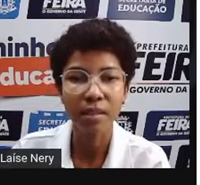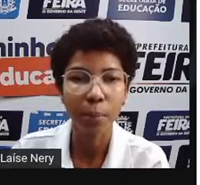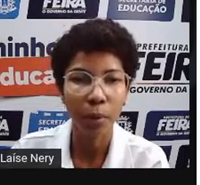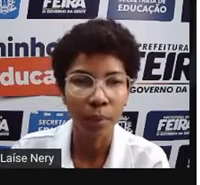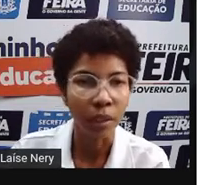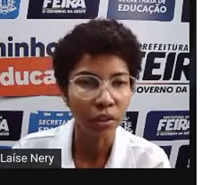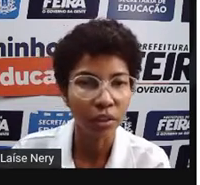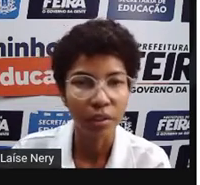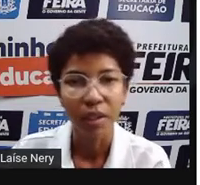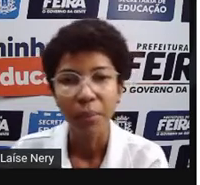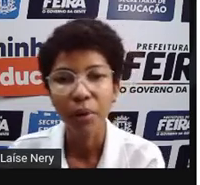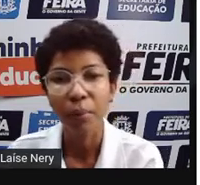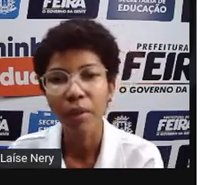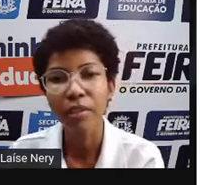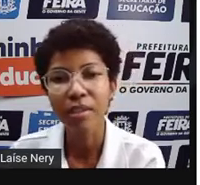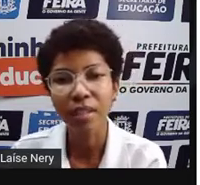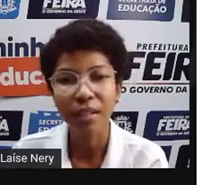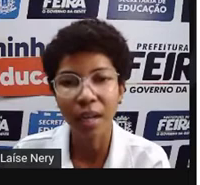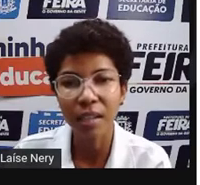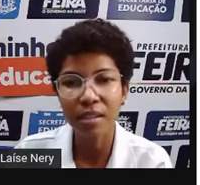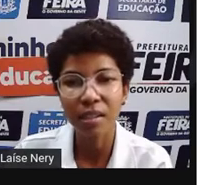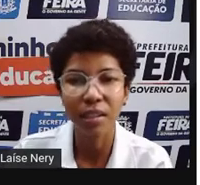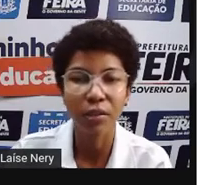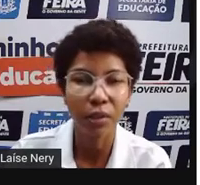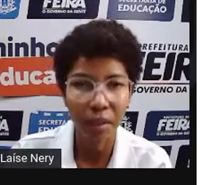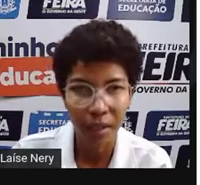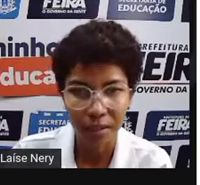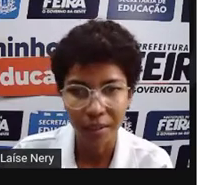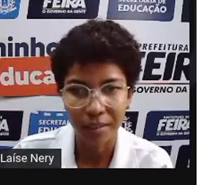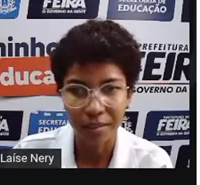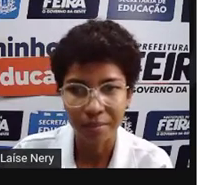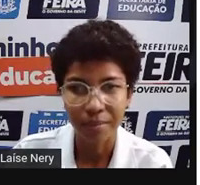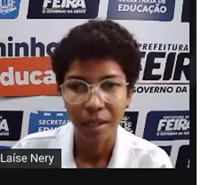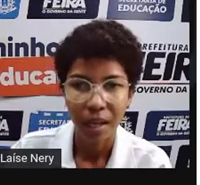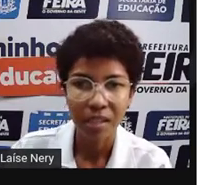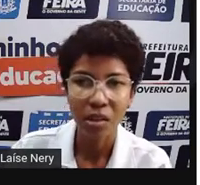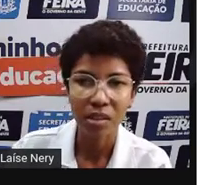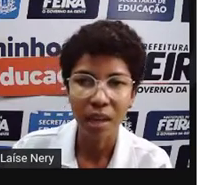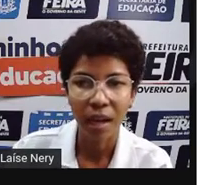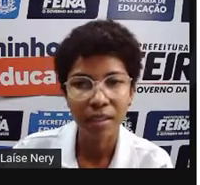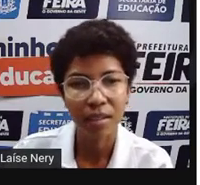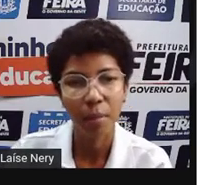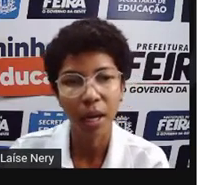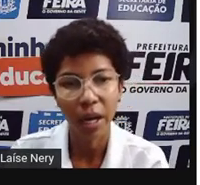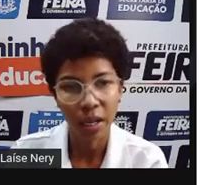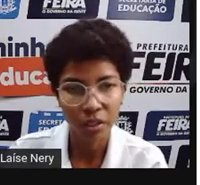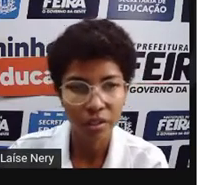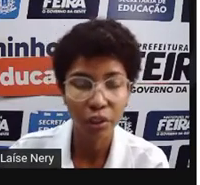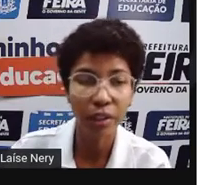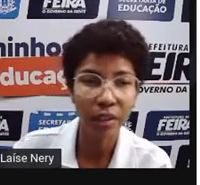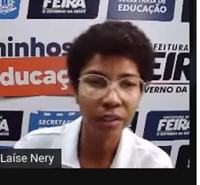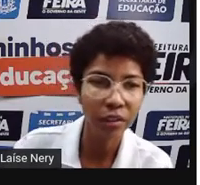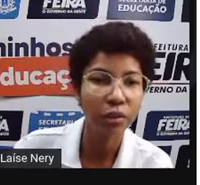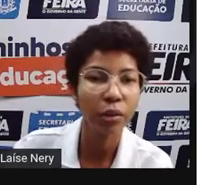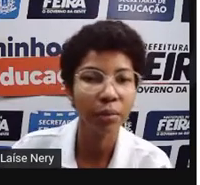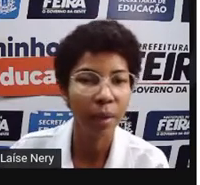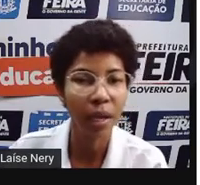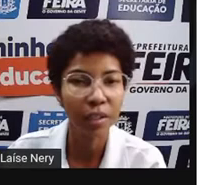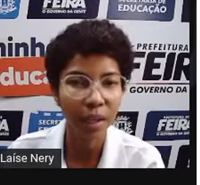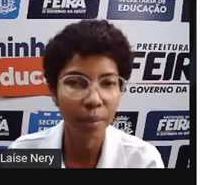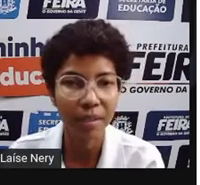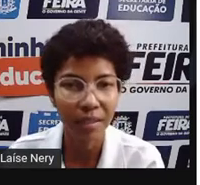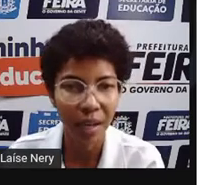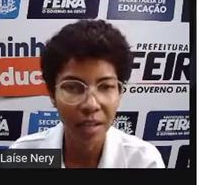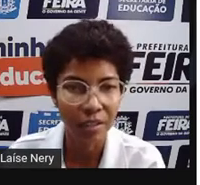principalmente por meio de centrais hidroelétricas, associadas a barragens de grande ou